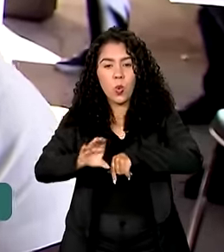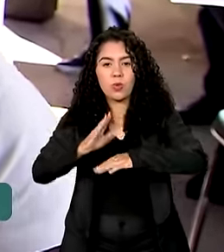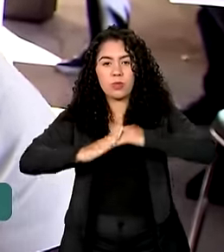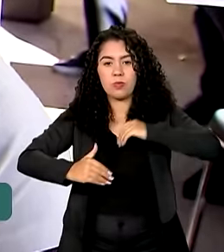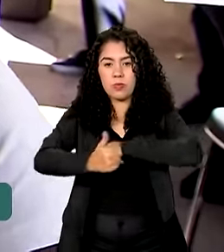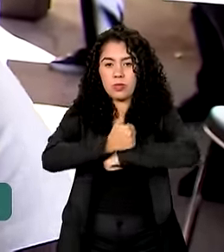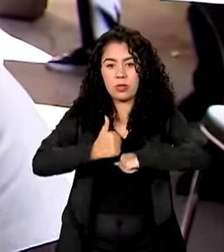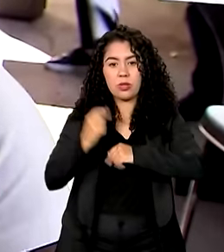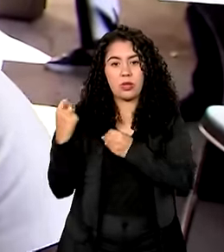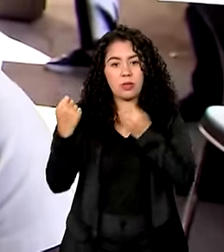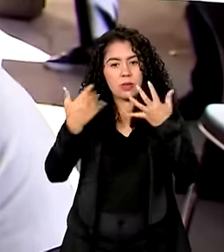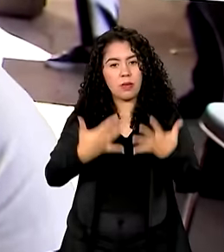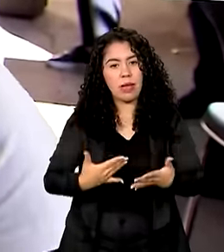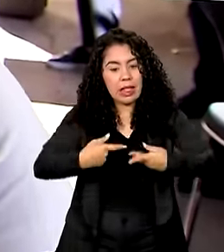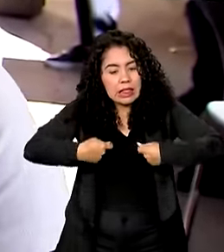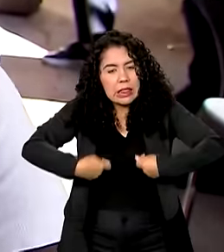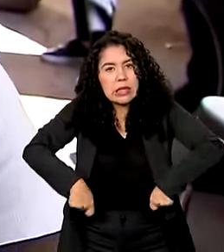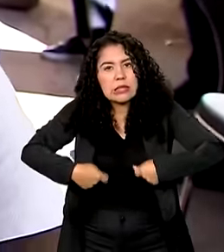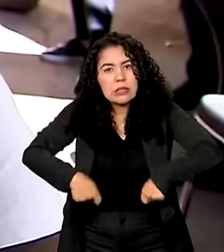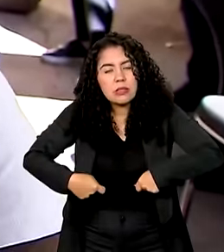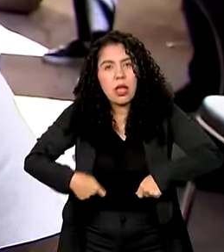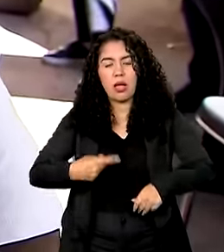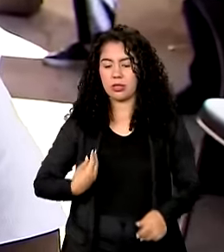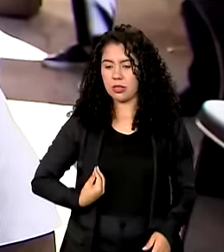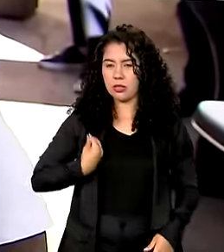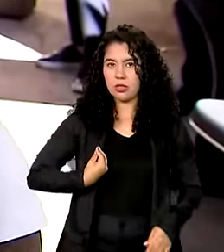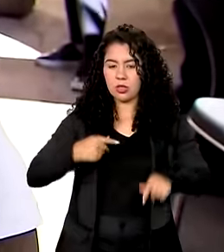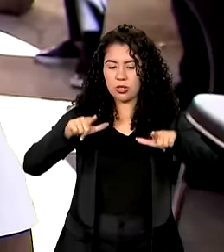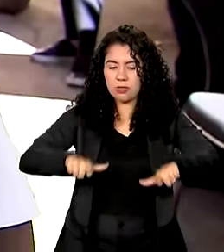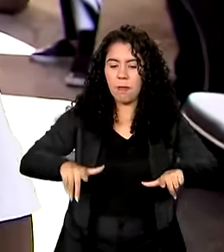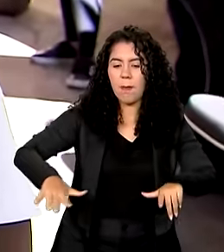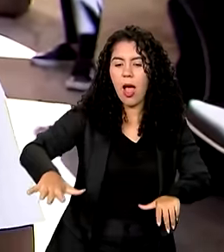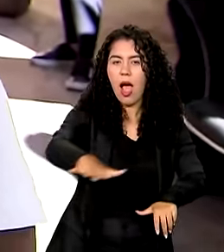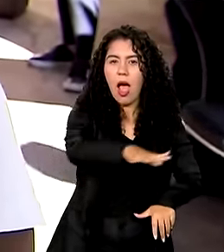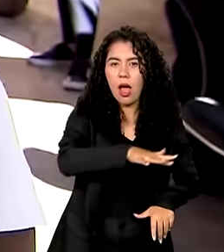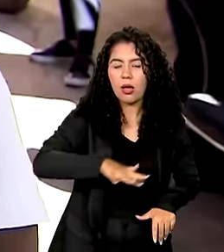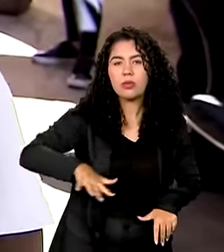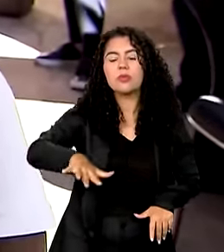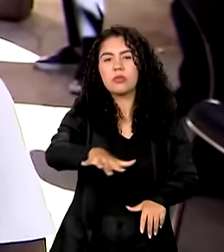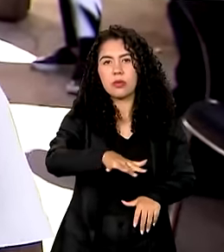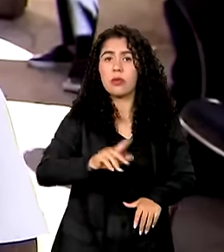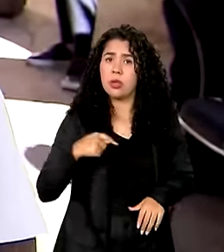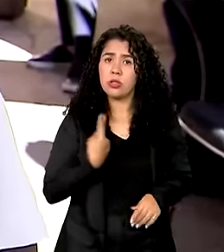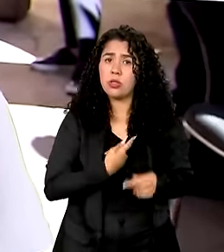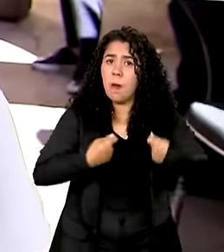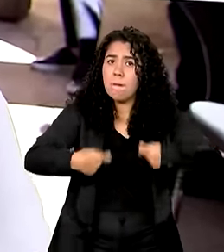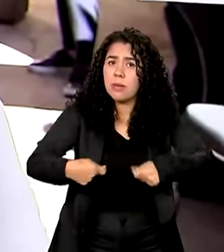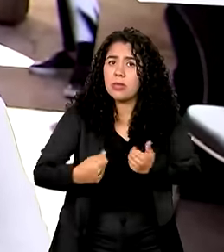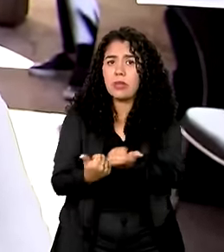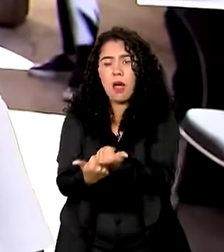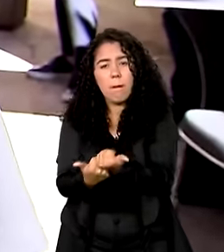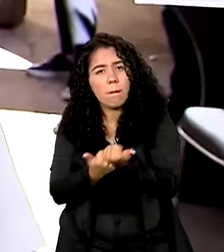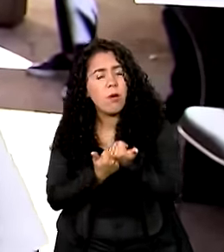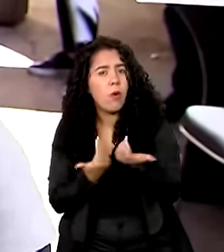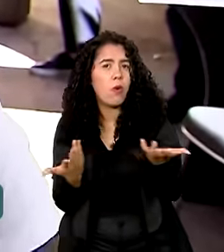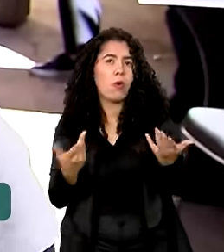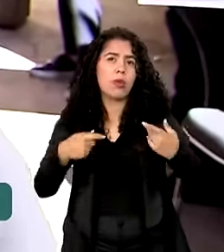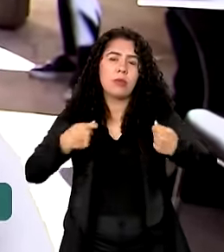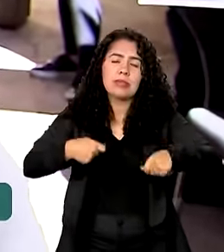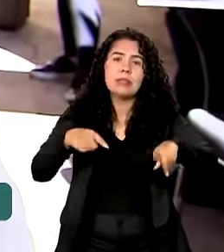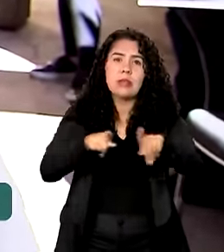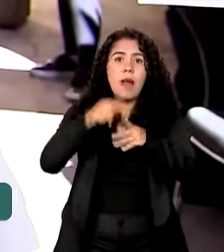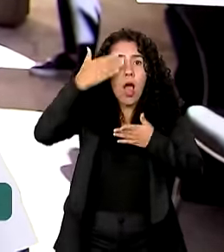necessidade da existência desses espaços nas nossas comunidades, né? E a gente precisa muito de apoio, né? A gente precisa que